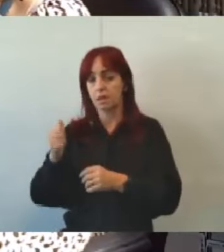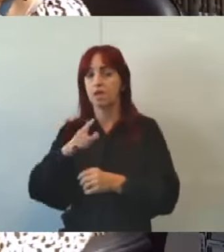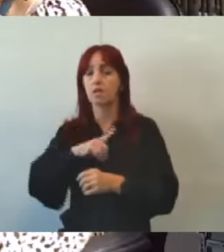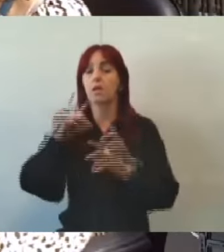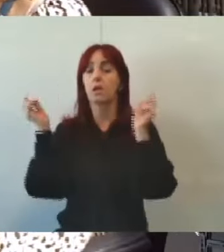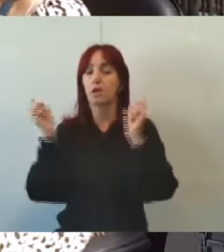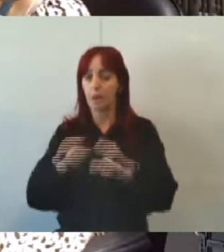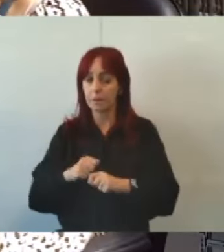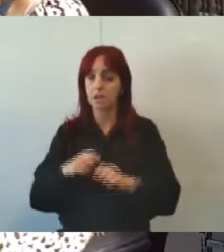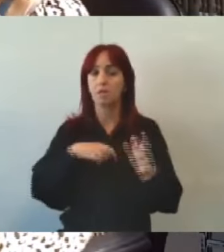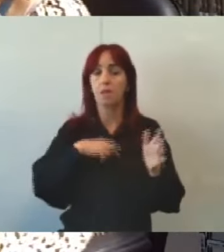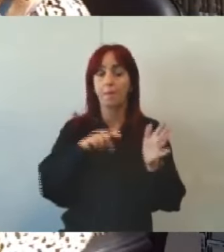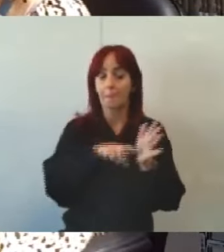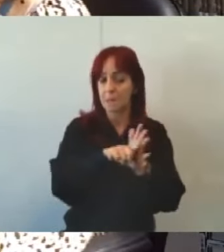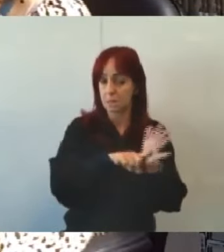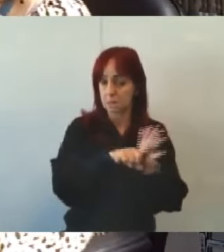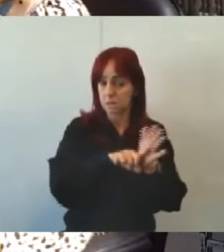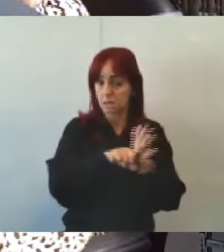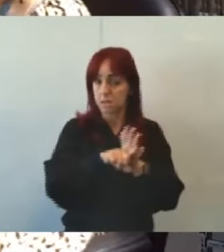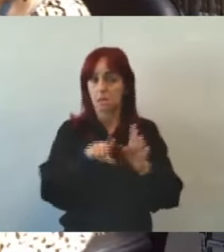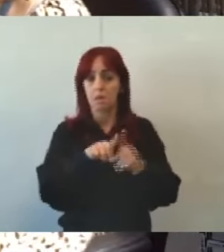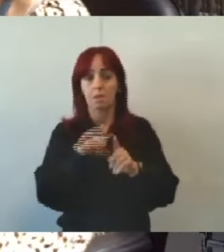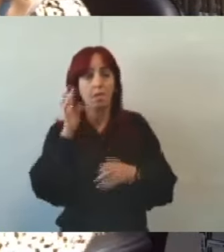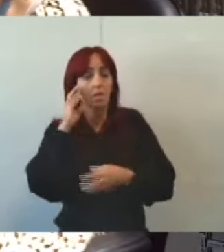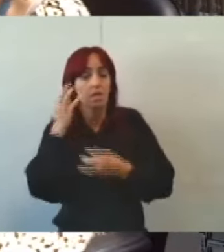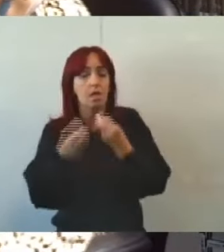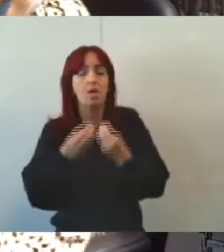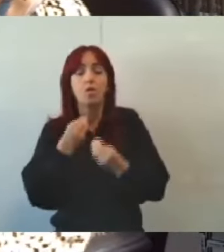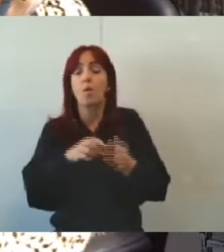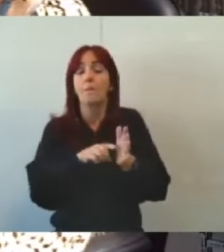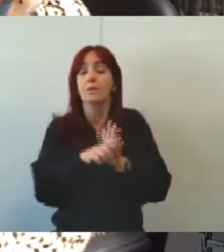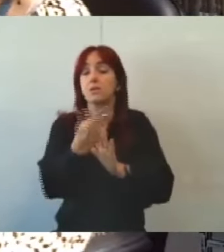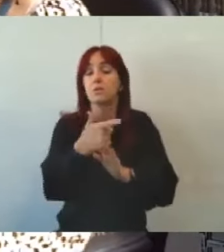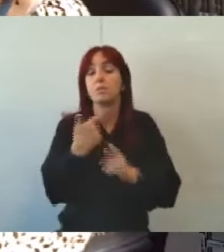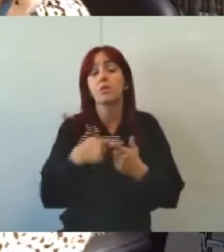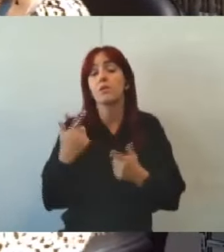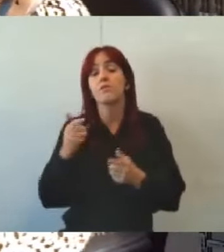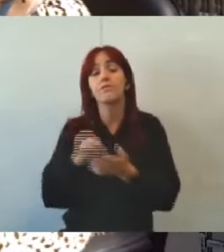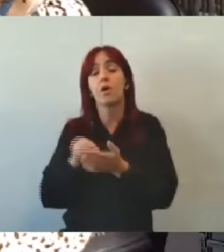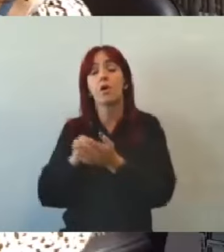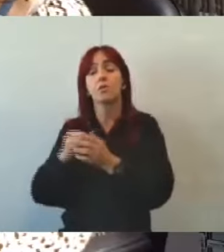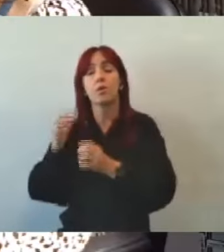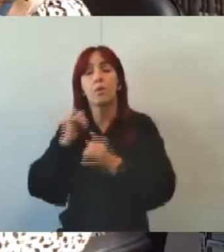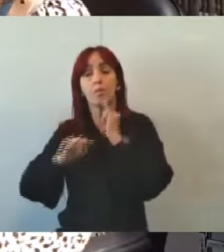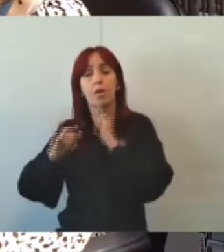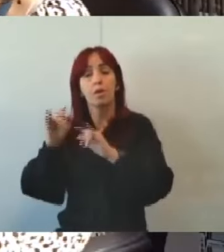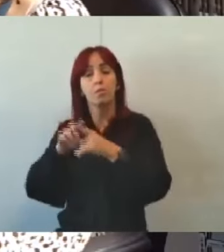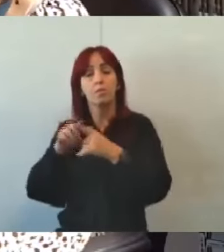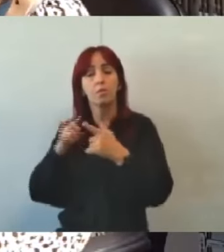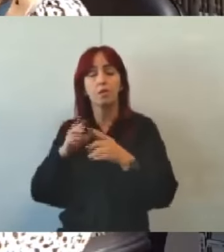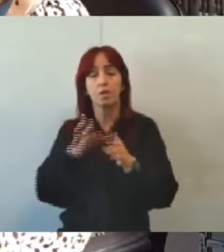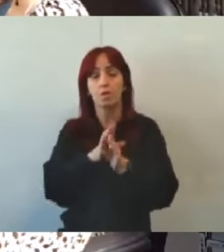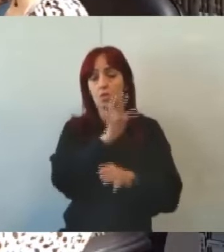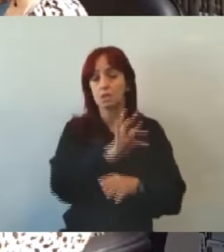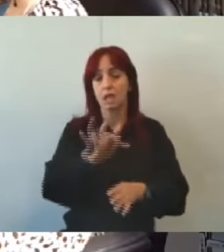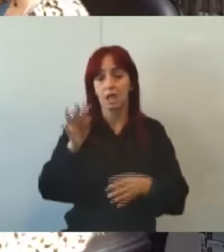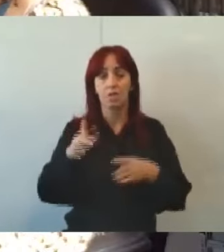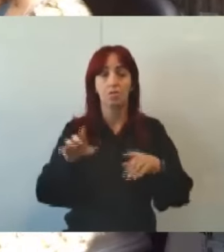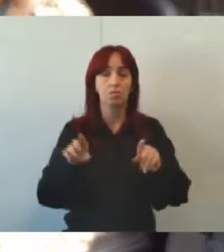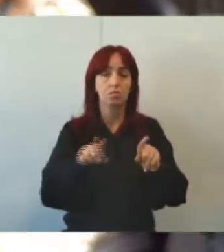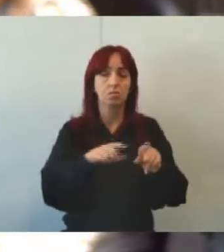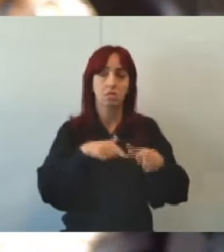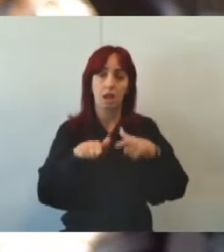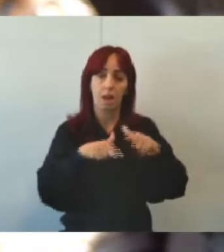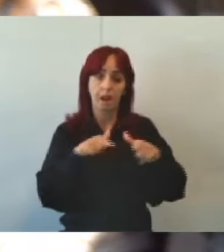diagnósticos porque a gente entende que não tem como fazer porque não tem um programa ali os conselhos trabalham manualmente o